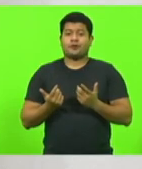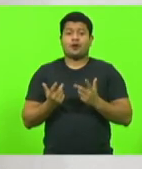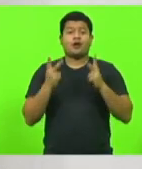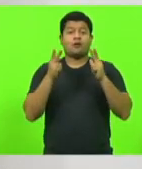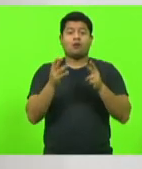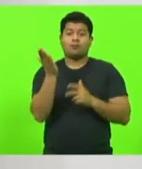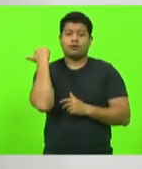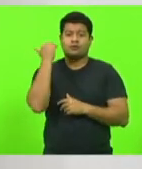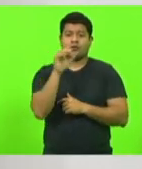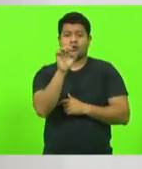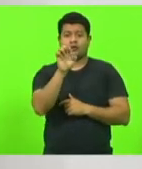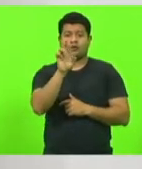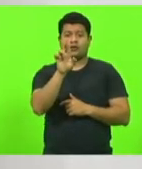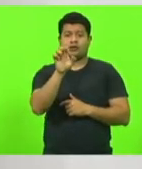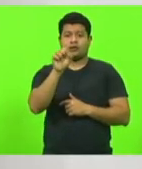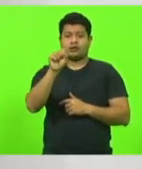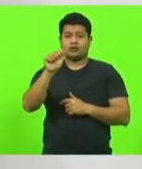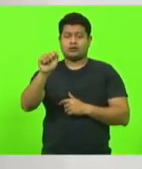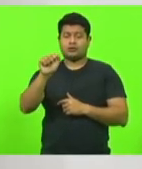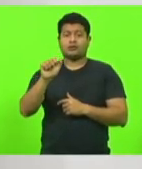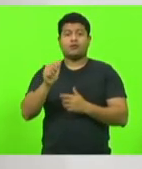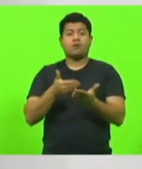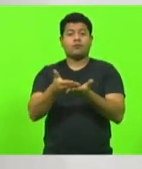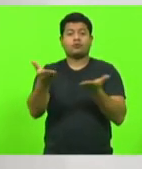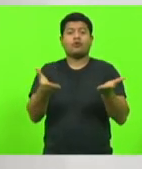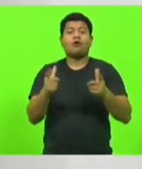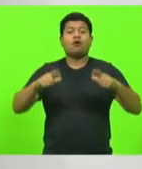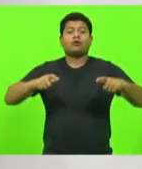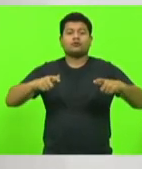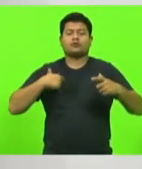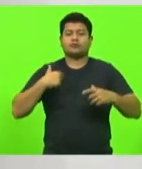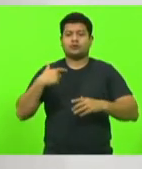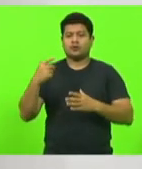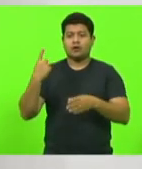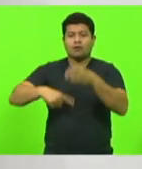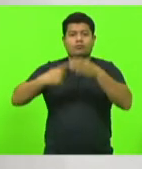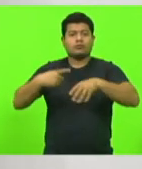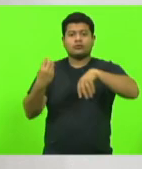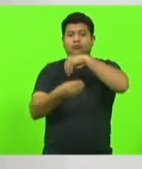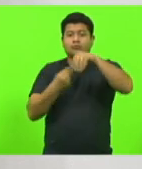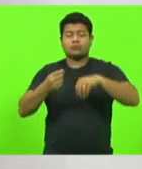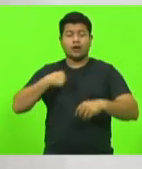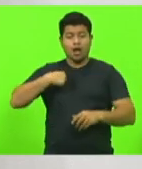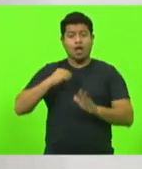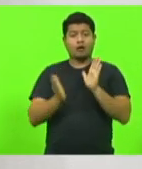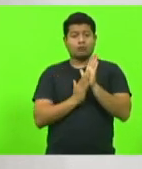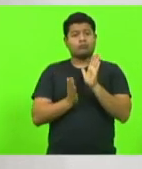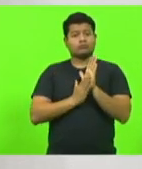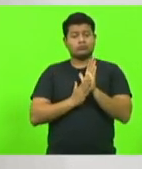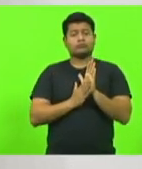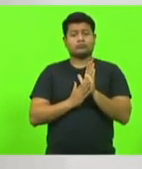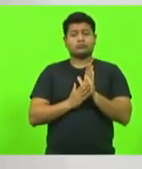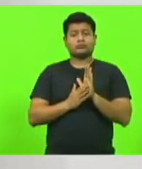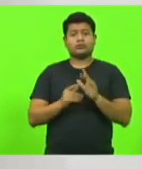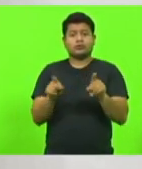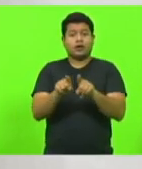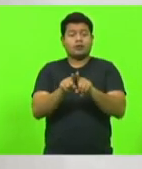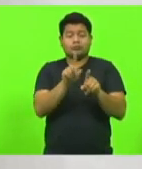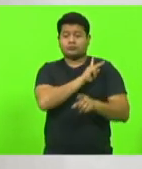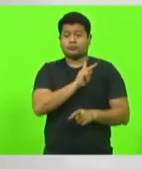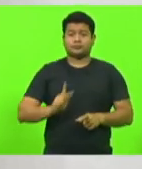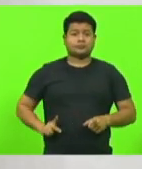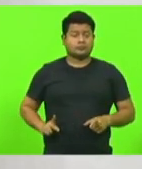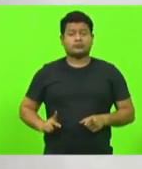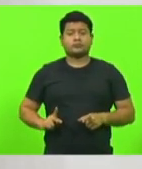Iresa também, ela partiu de uma comissão mista da qual eu fui o propositor da comissão e também presidi. E nós